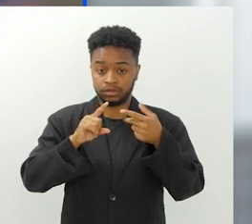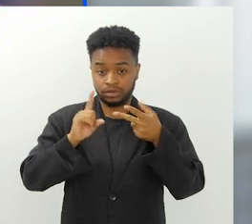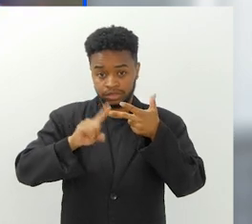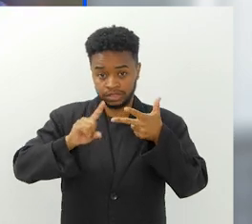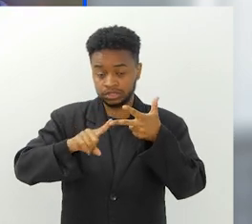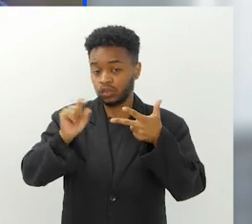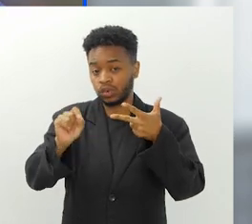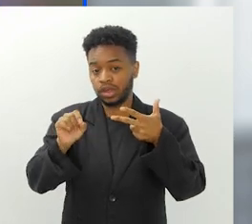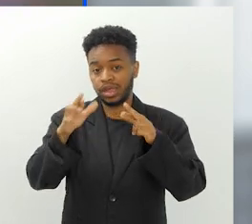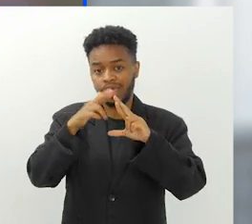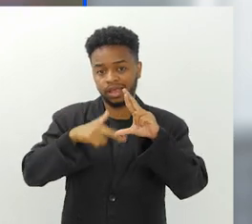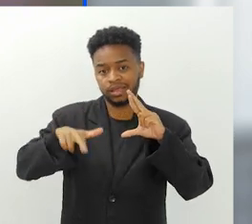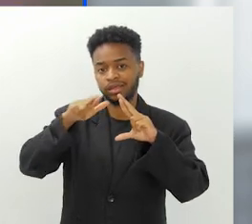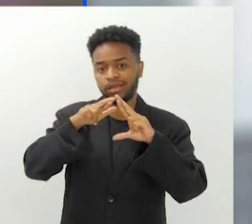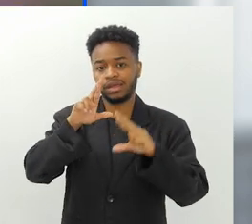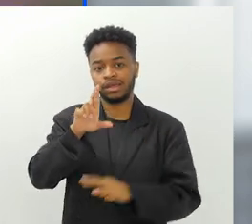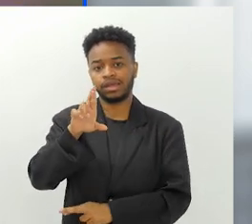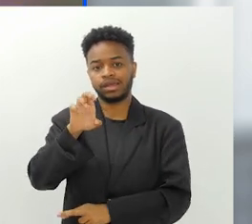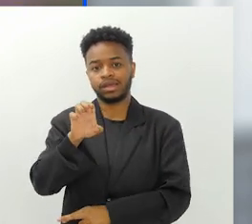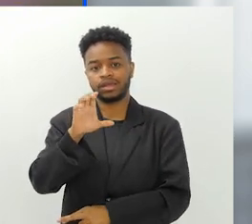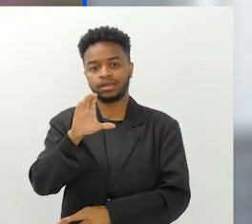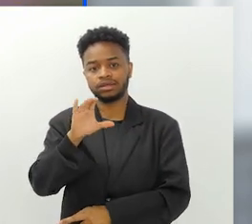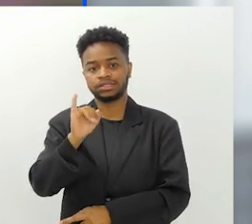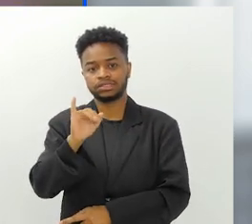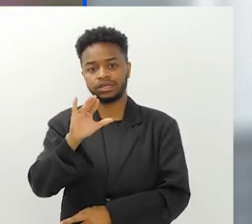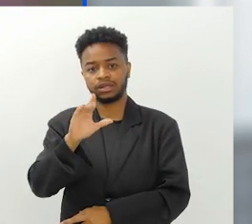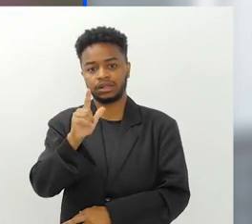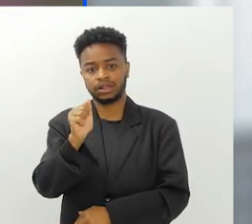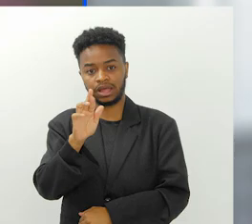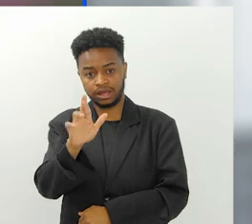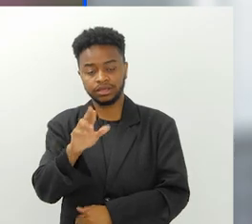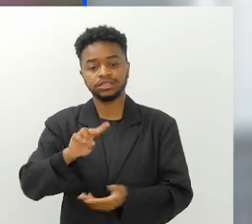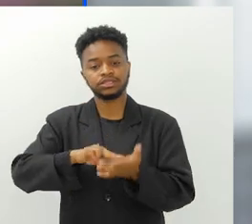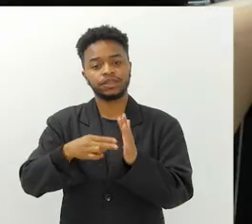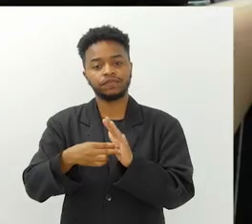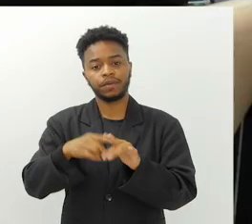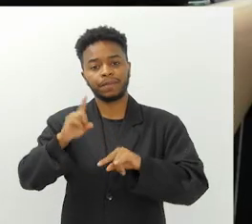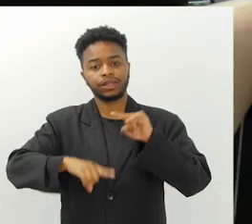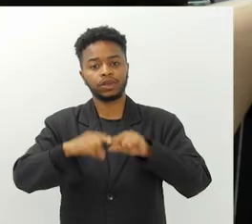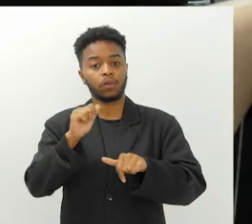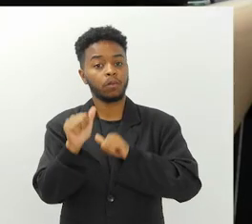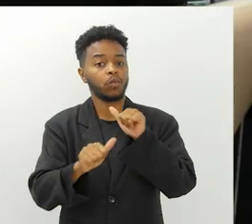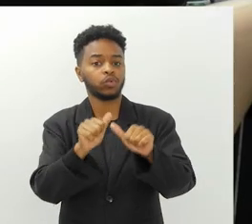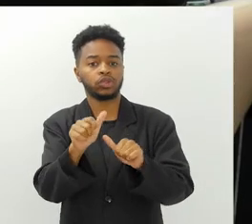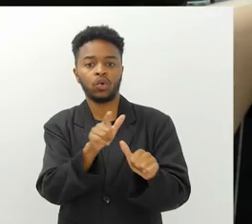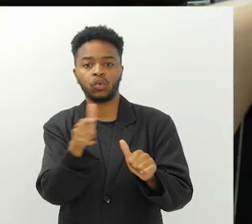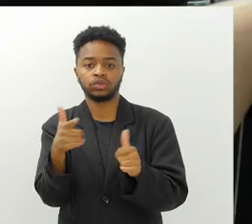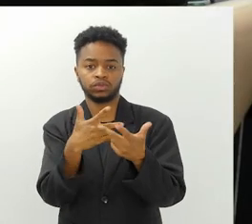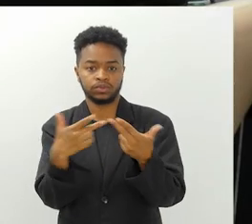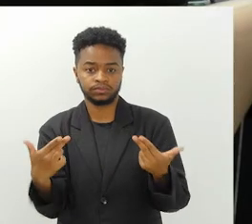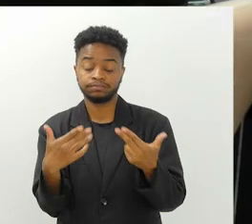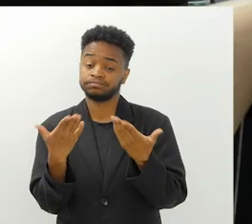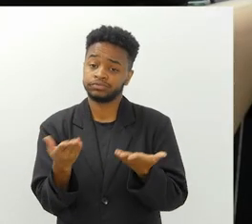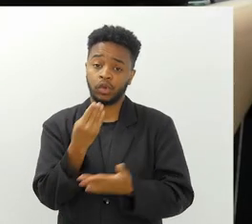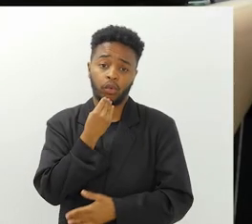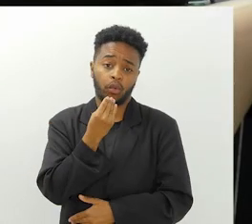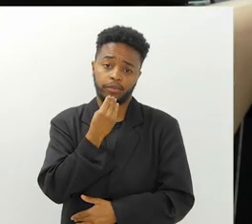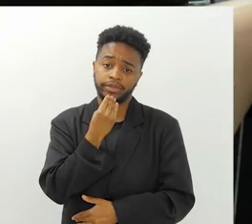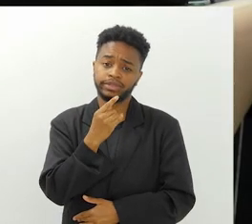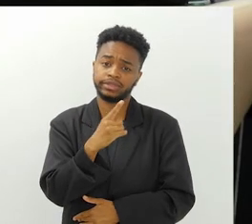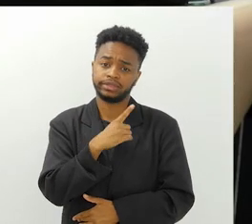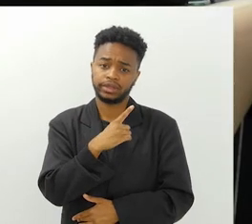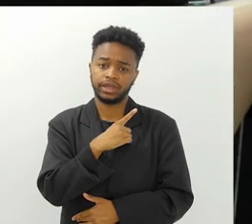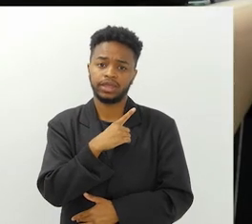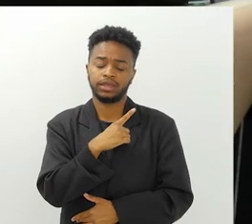o terceiro R é a reciclagem, ou seja, a transformação desse material. E, claro, existe